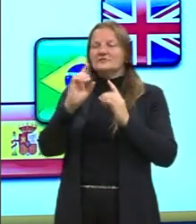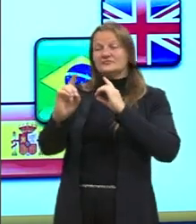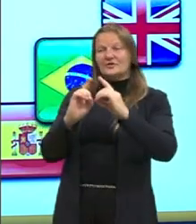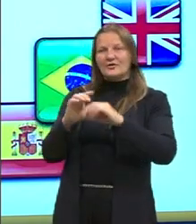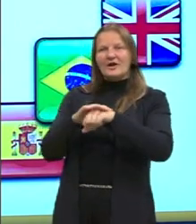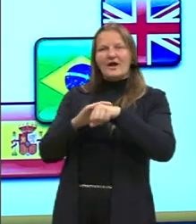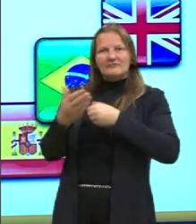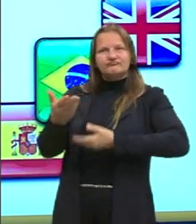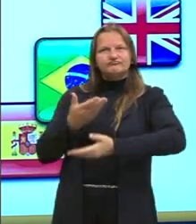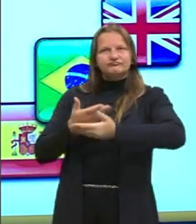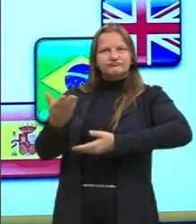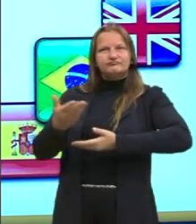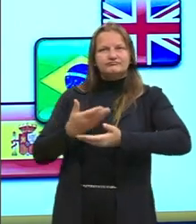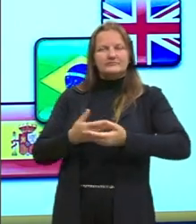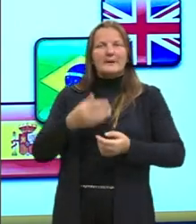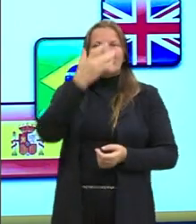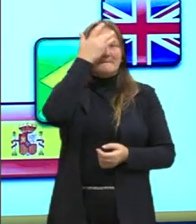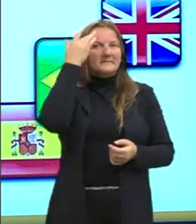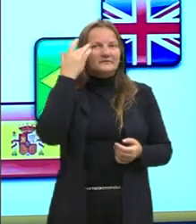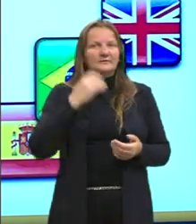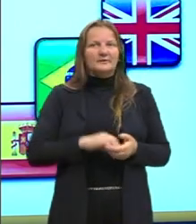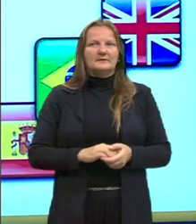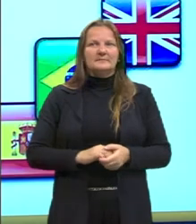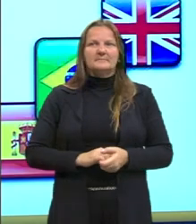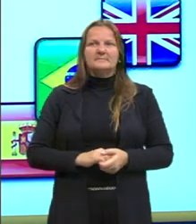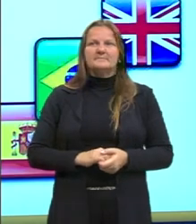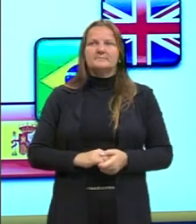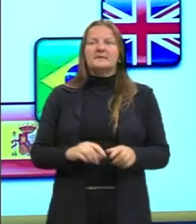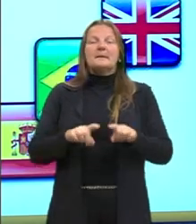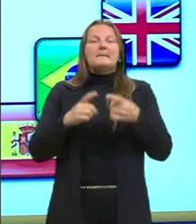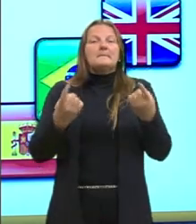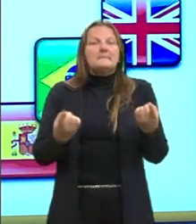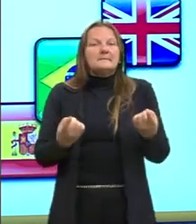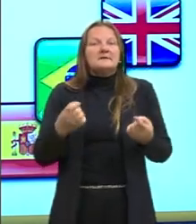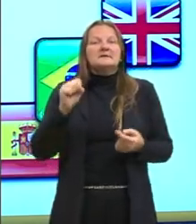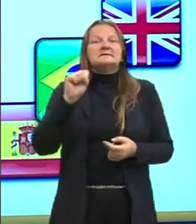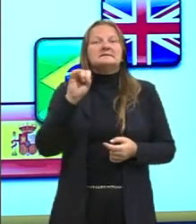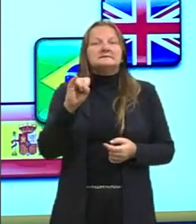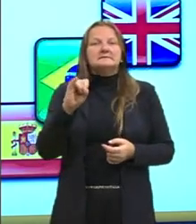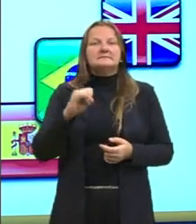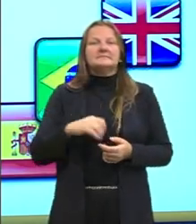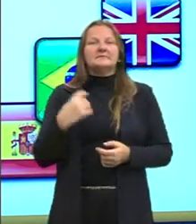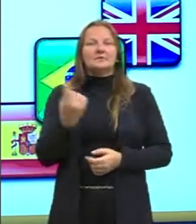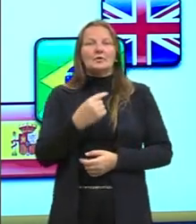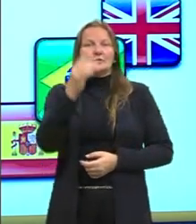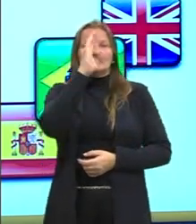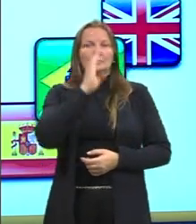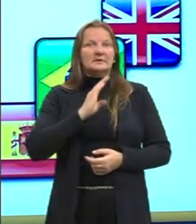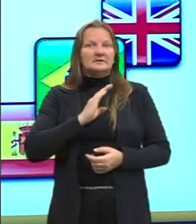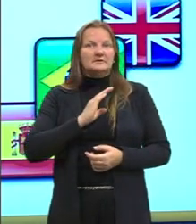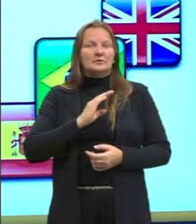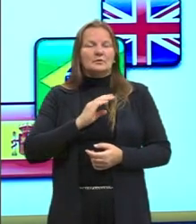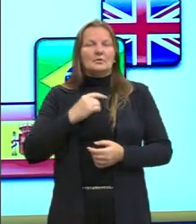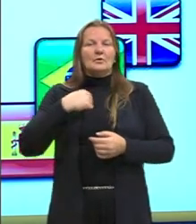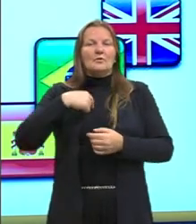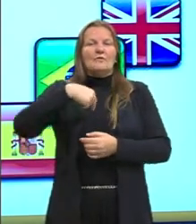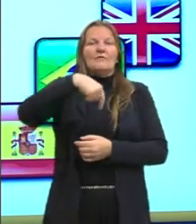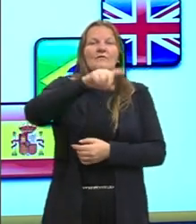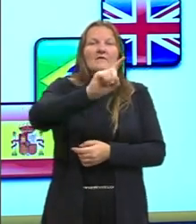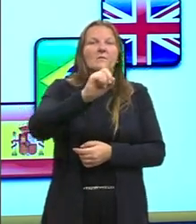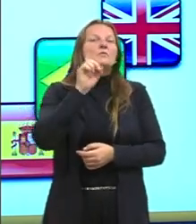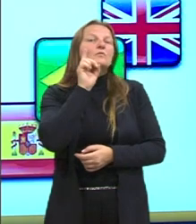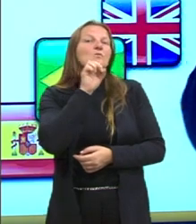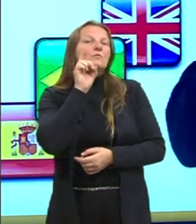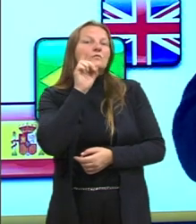com esse estrangeiro. Agora, se nós vamos, nós brasileiros, aos Estados Unidos